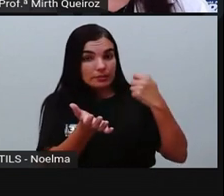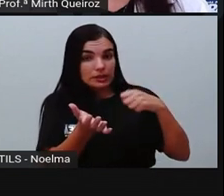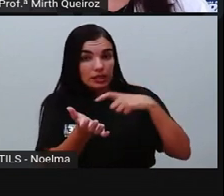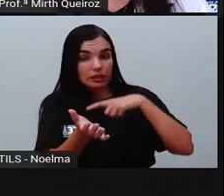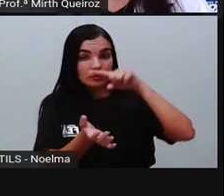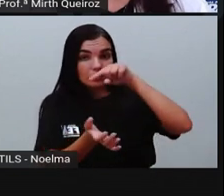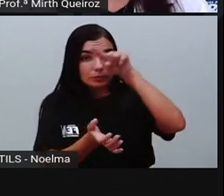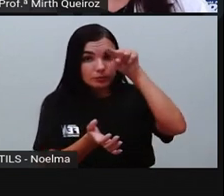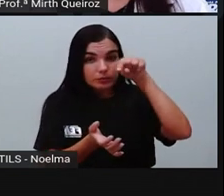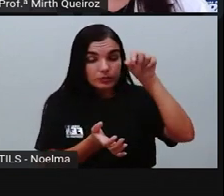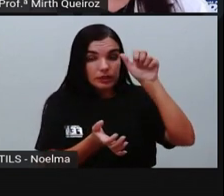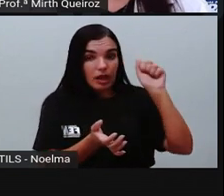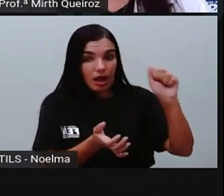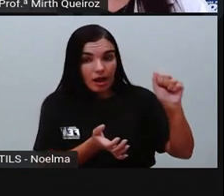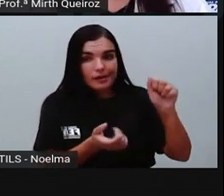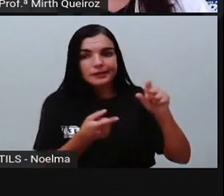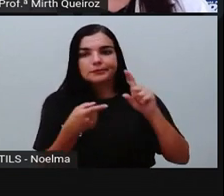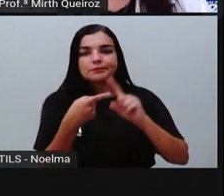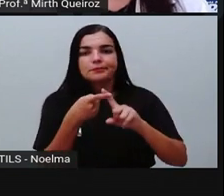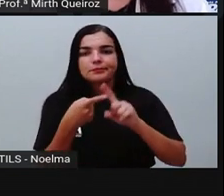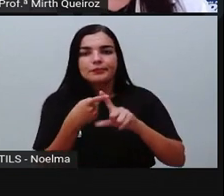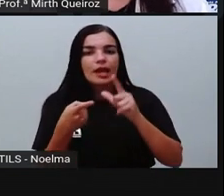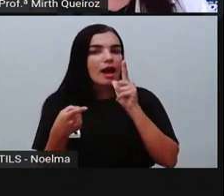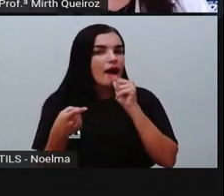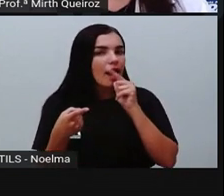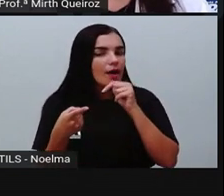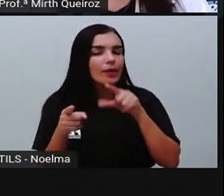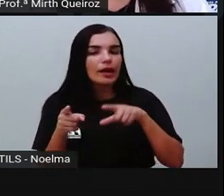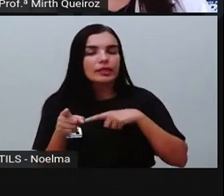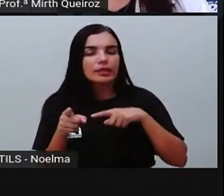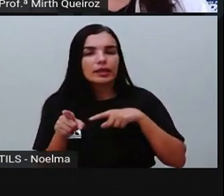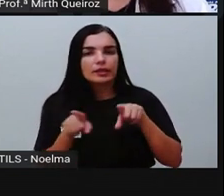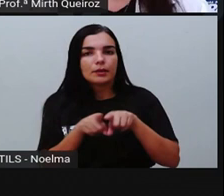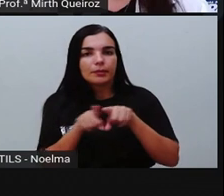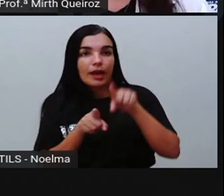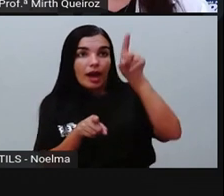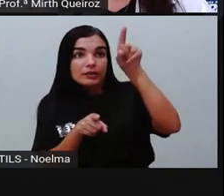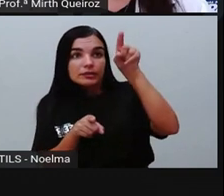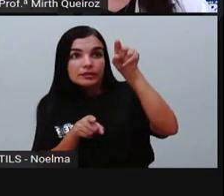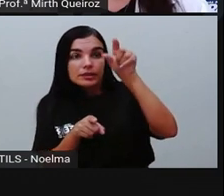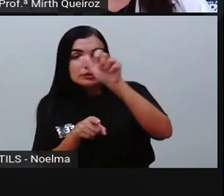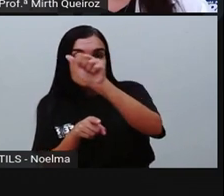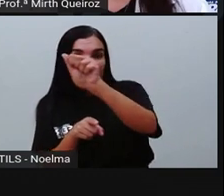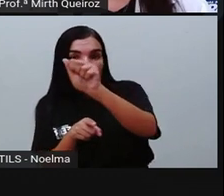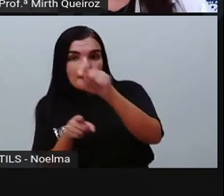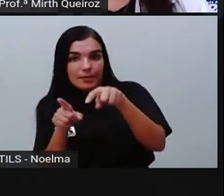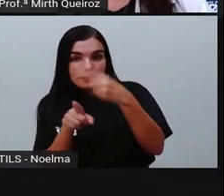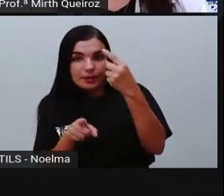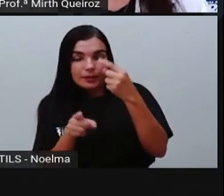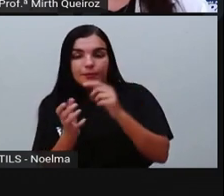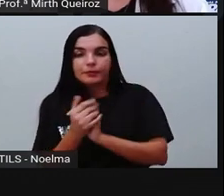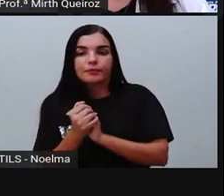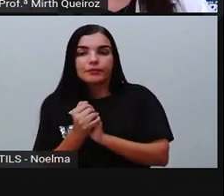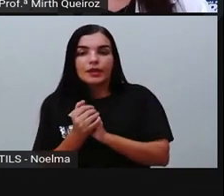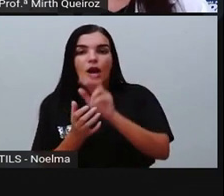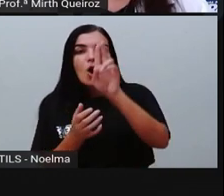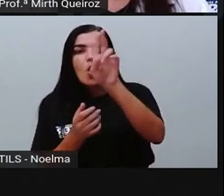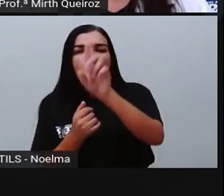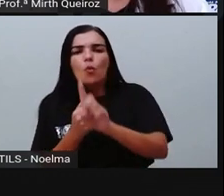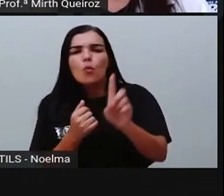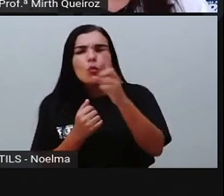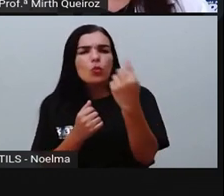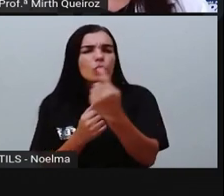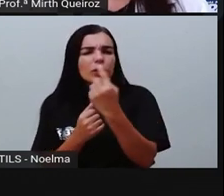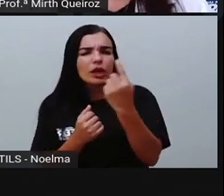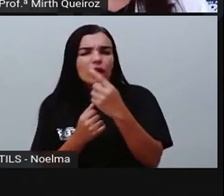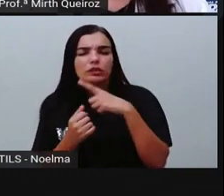Acento no A. No último A. Manhã. Água. No A inicial. Única. No